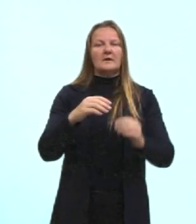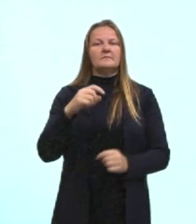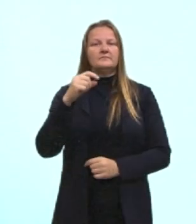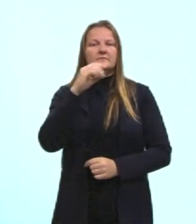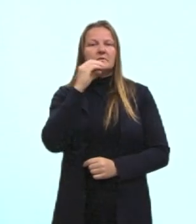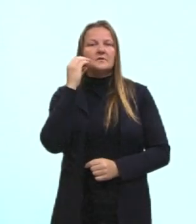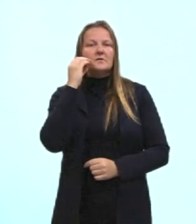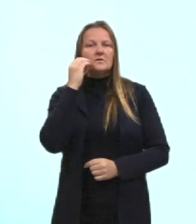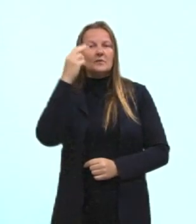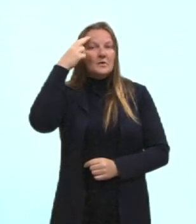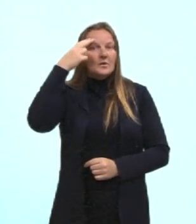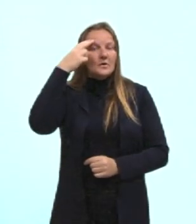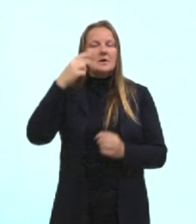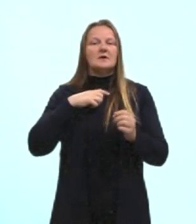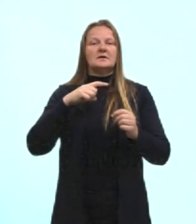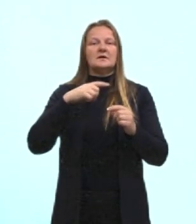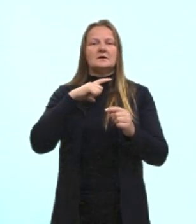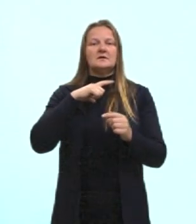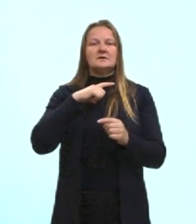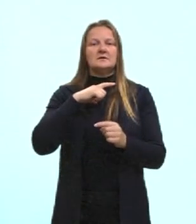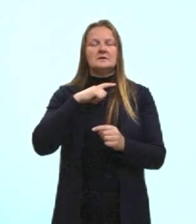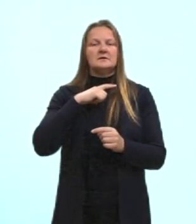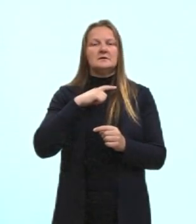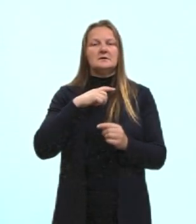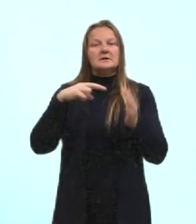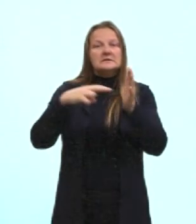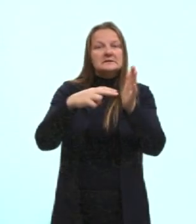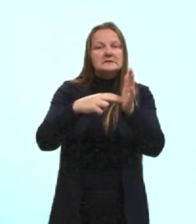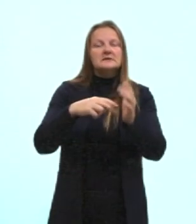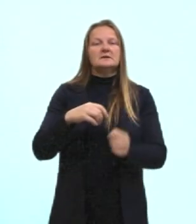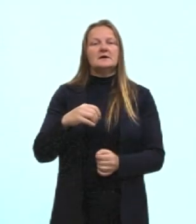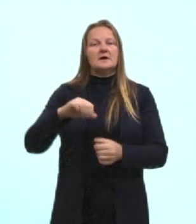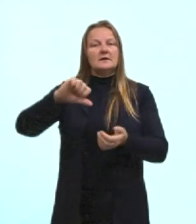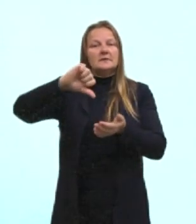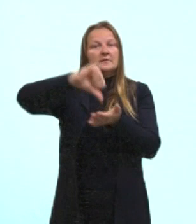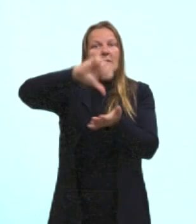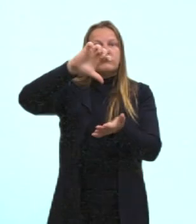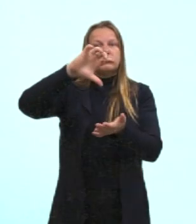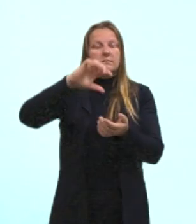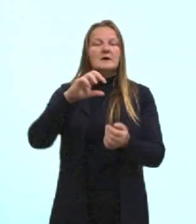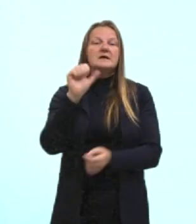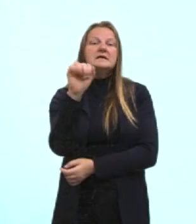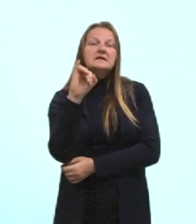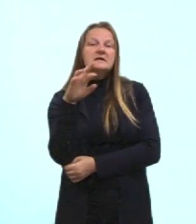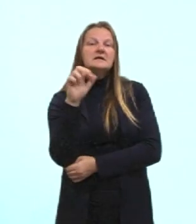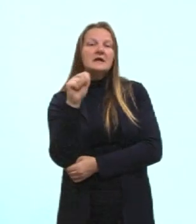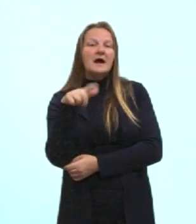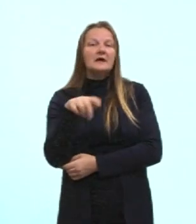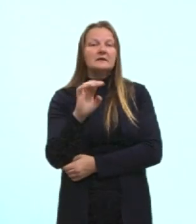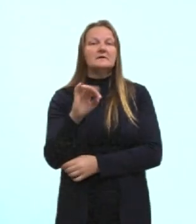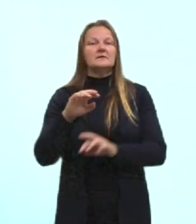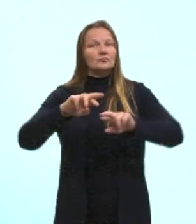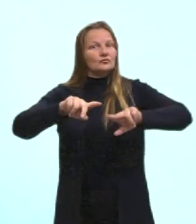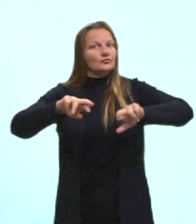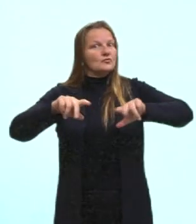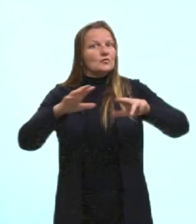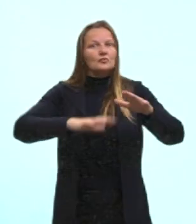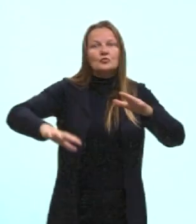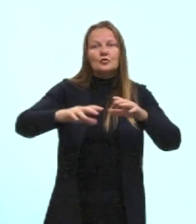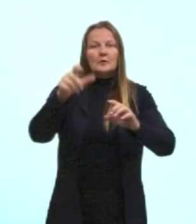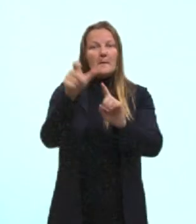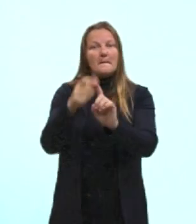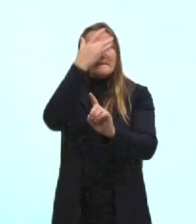tu tem o árabe da Síria, tu tem o árabe do Iraque, certo? Dentro dessa concepção aí, tá.